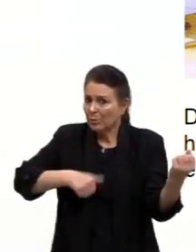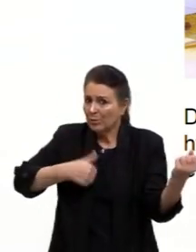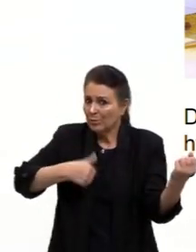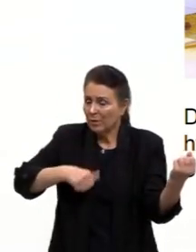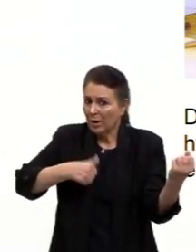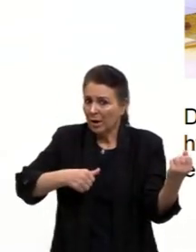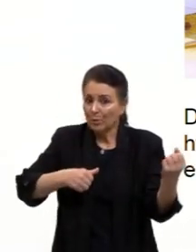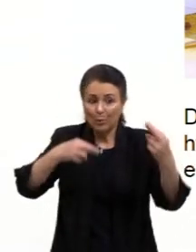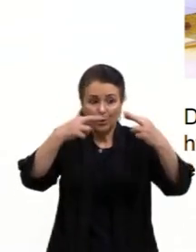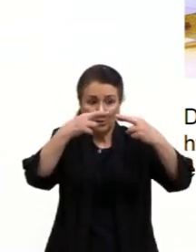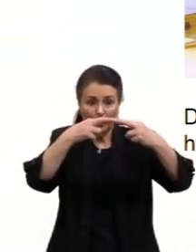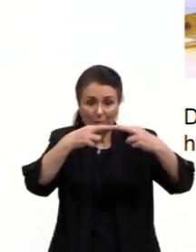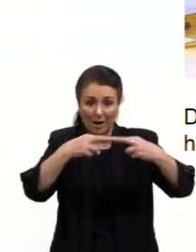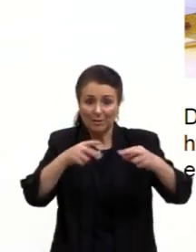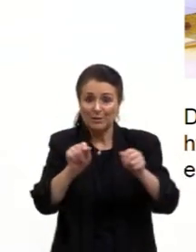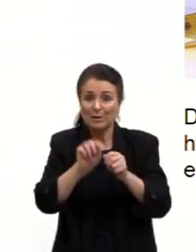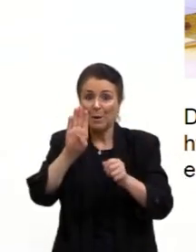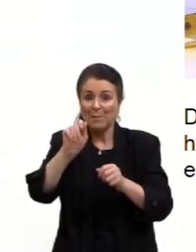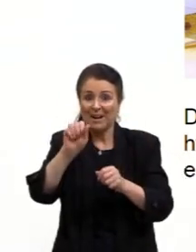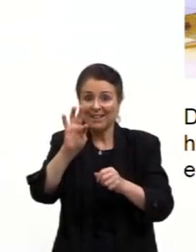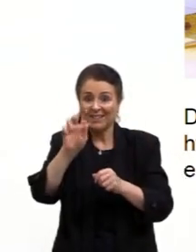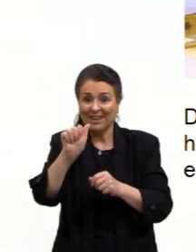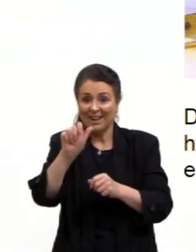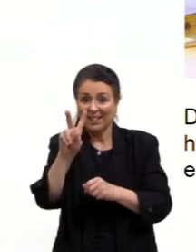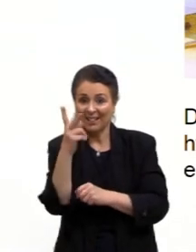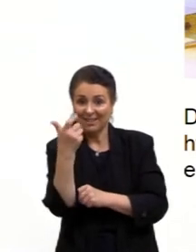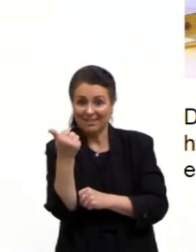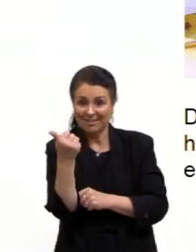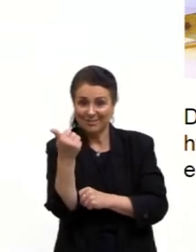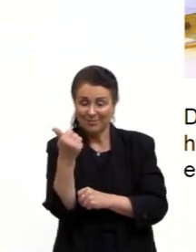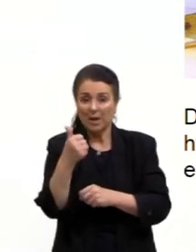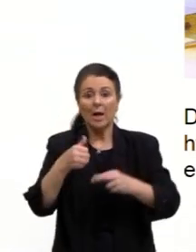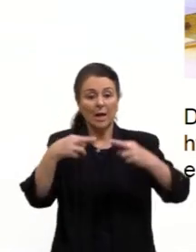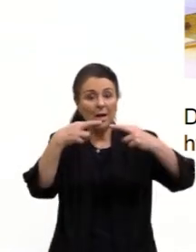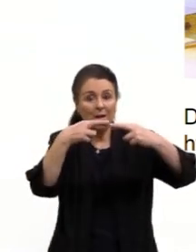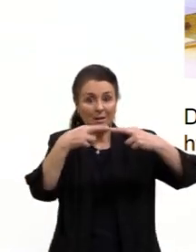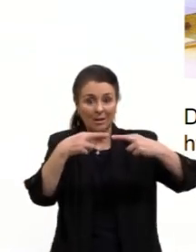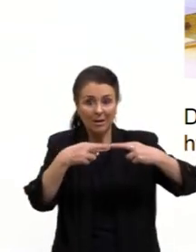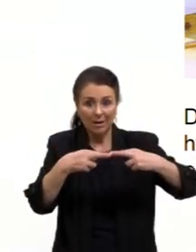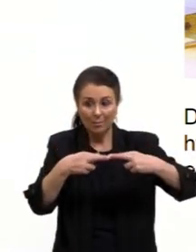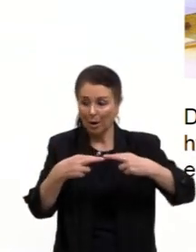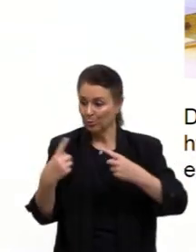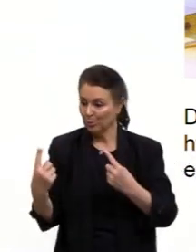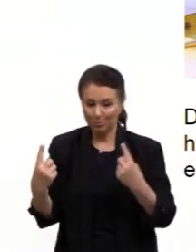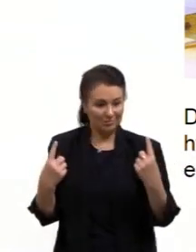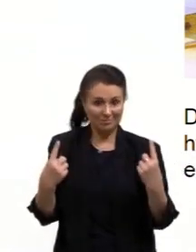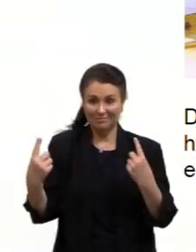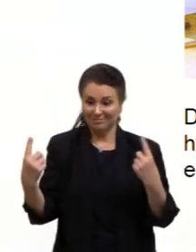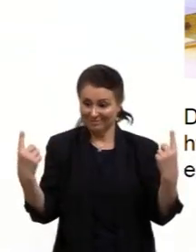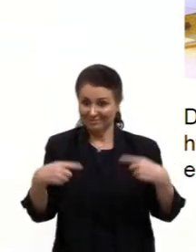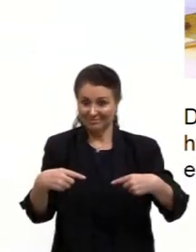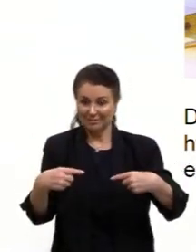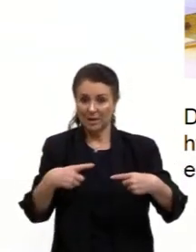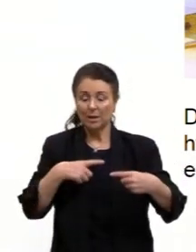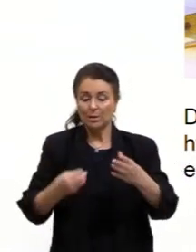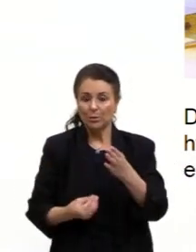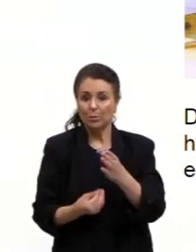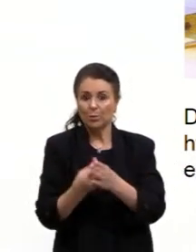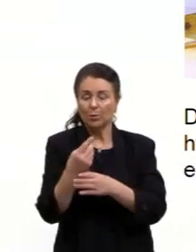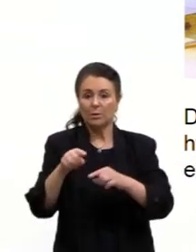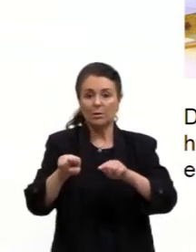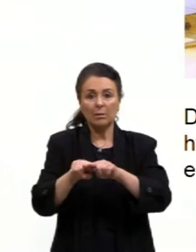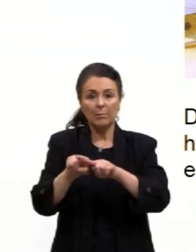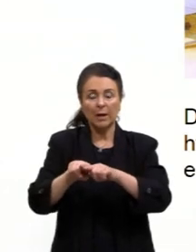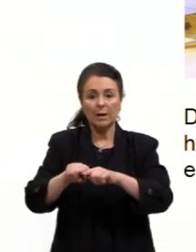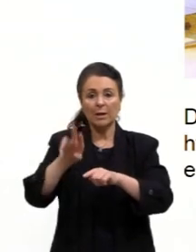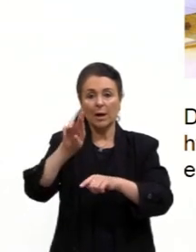rimas e batalhas com a viola, mas uma batalha de rima e que isso é muito semelhante ao que originou o rap. Fazer um